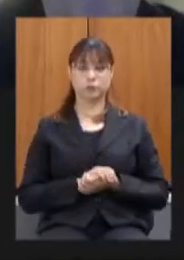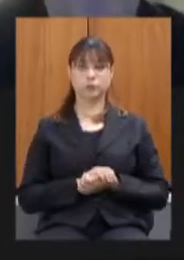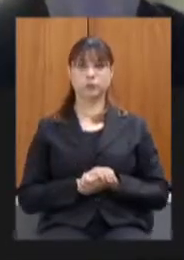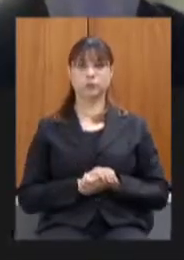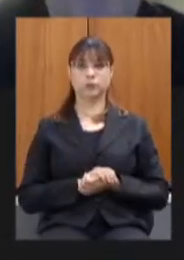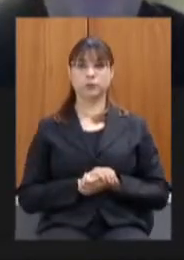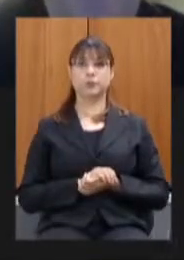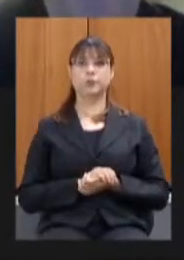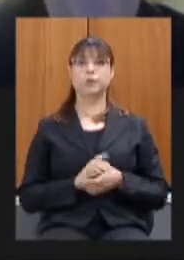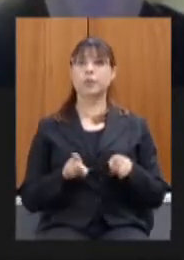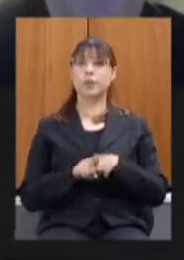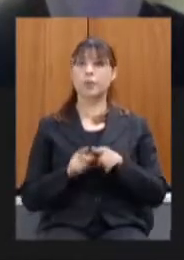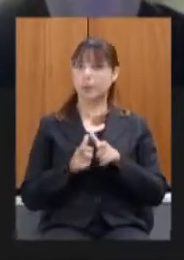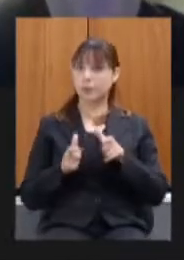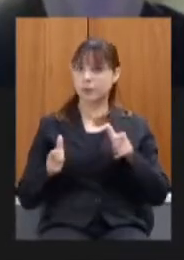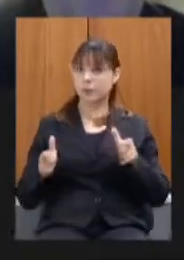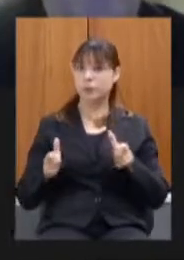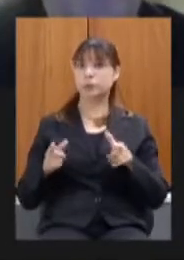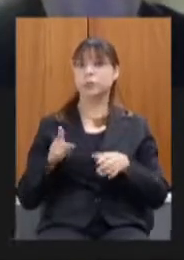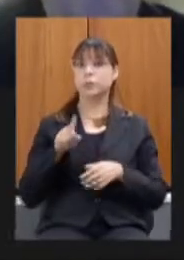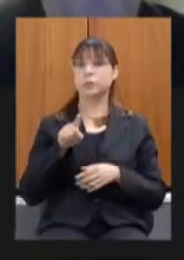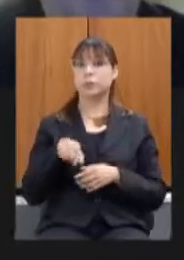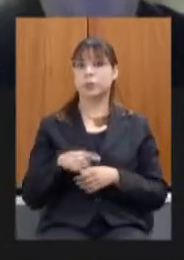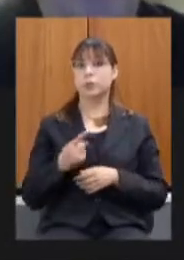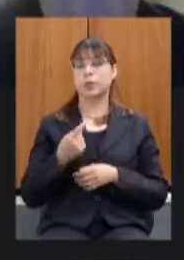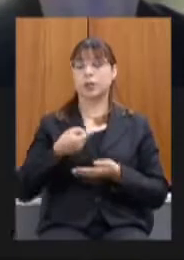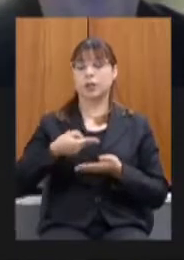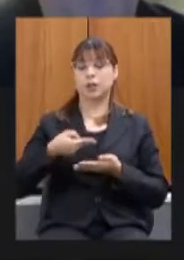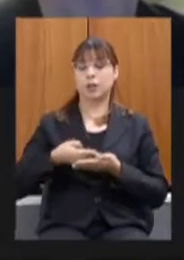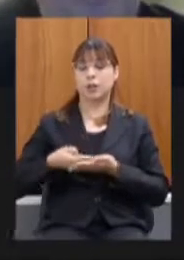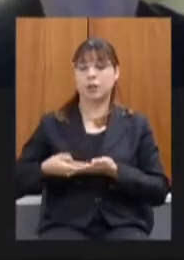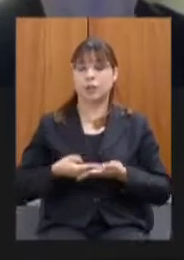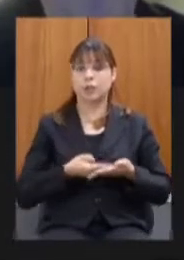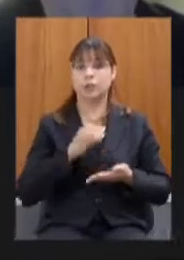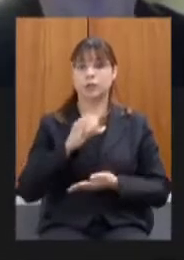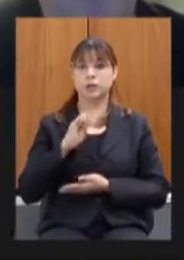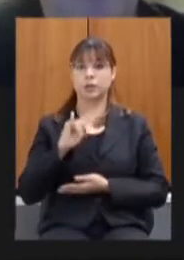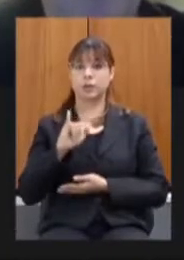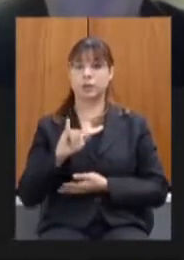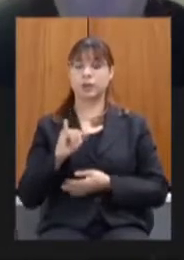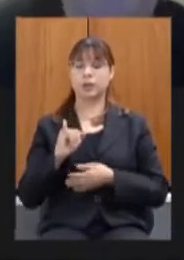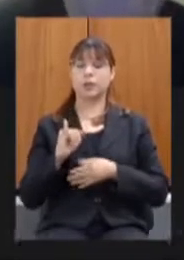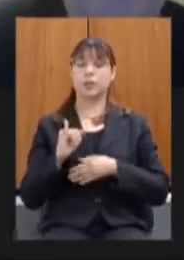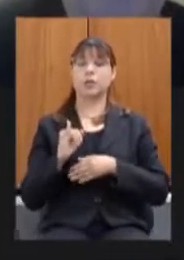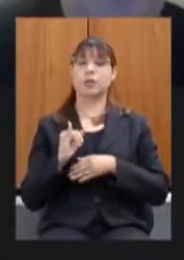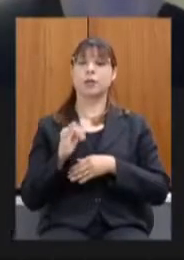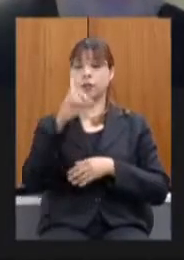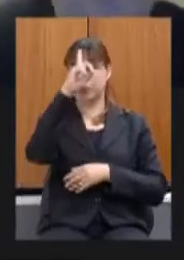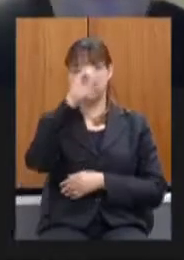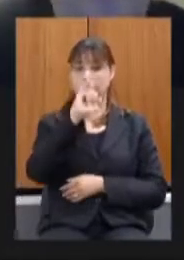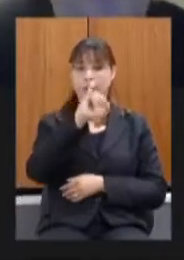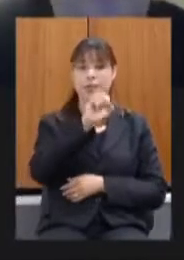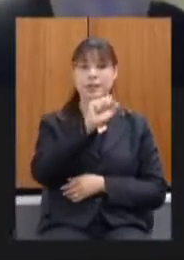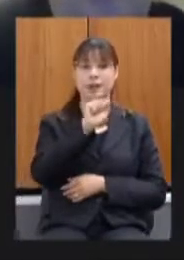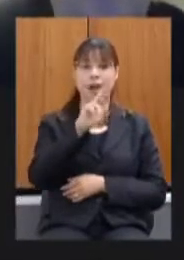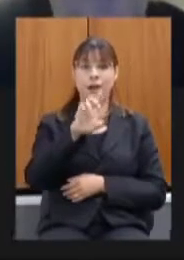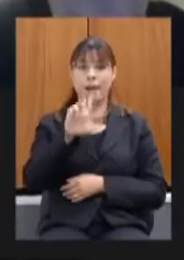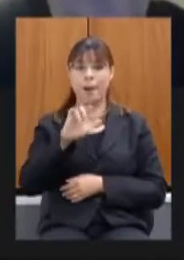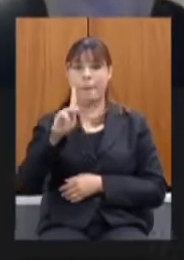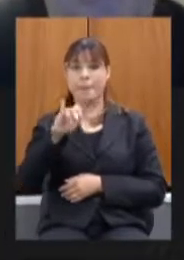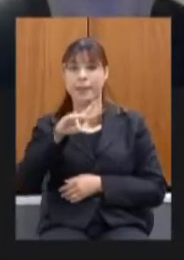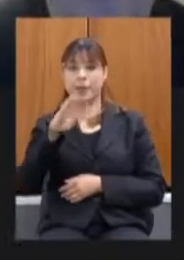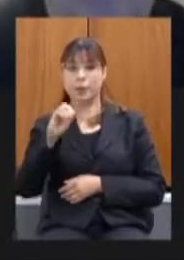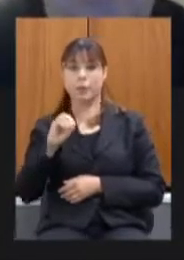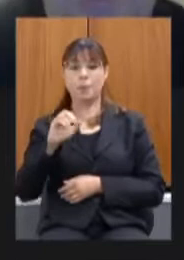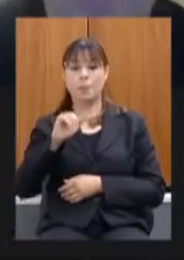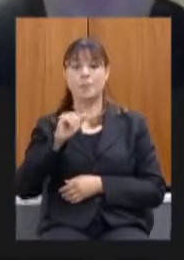ampliamos os leitos de CPI do hospital governador Israel Pinheiro abrimos 16 leitos um aumento de